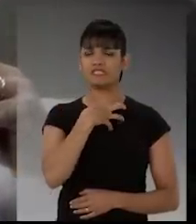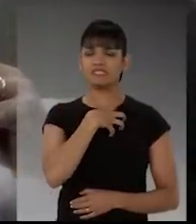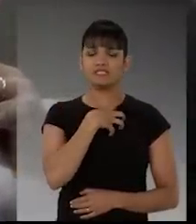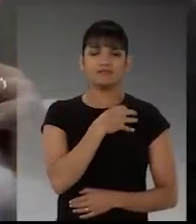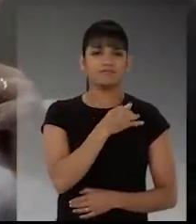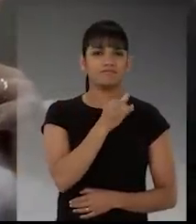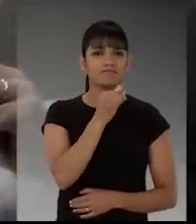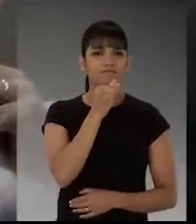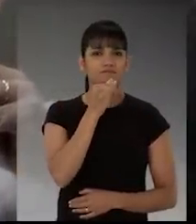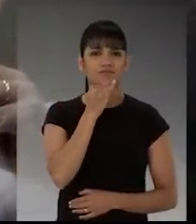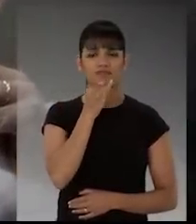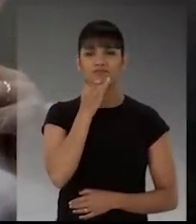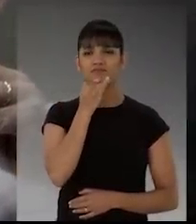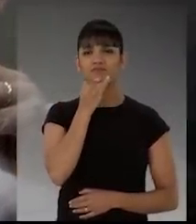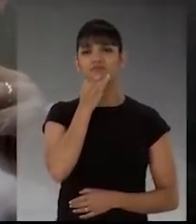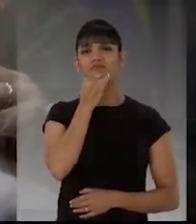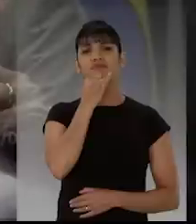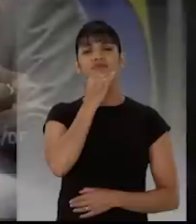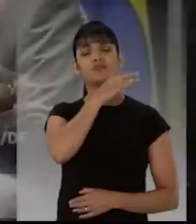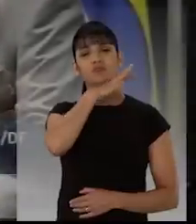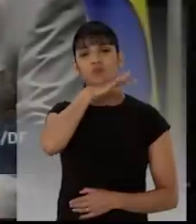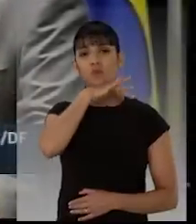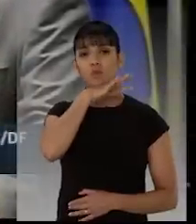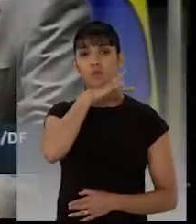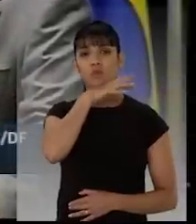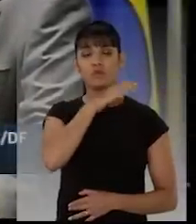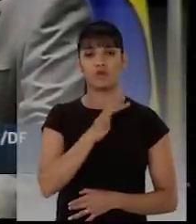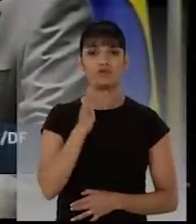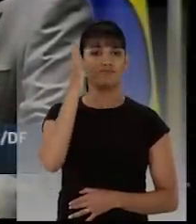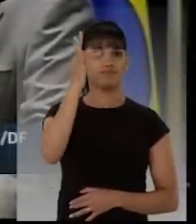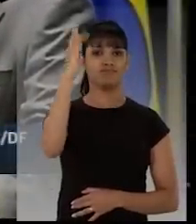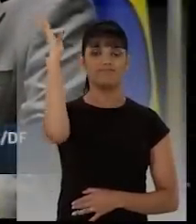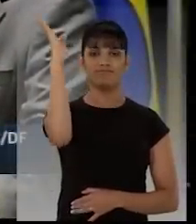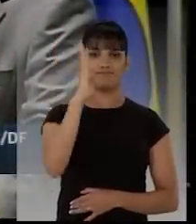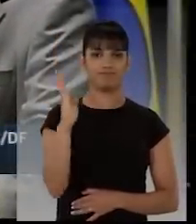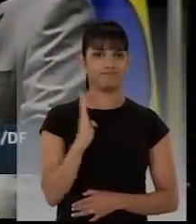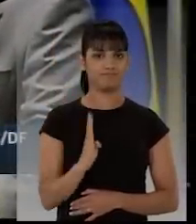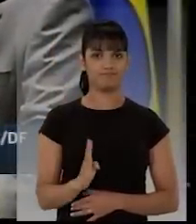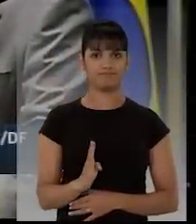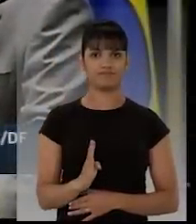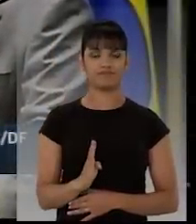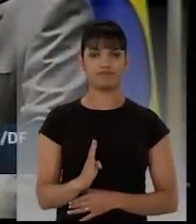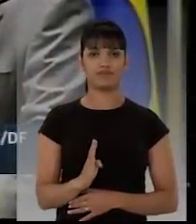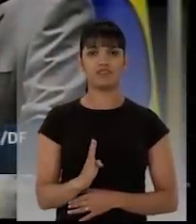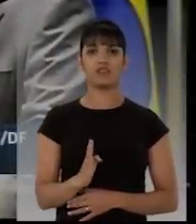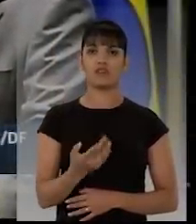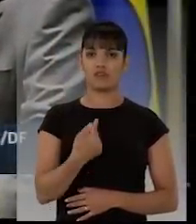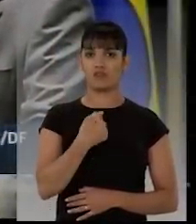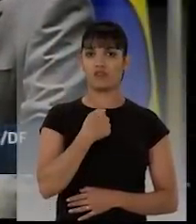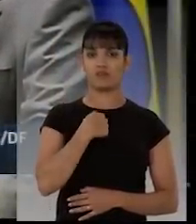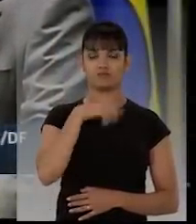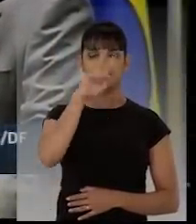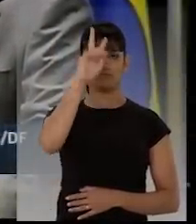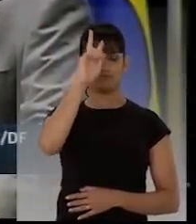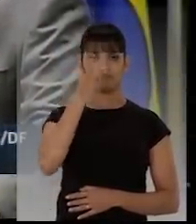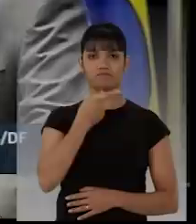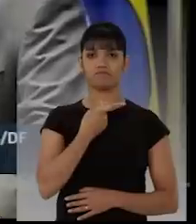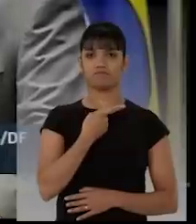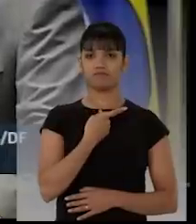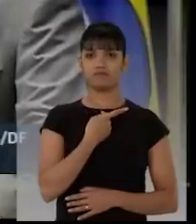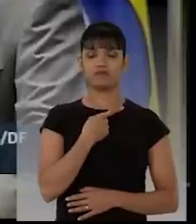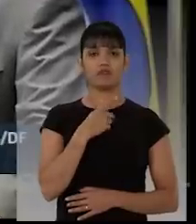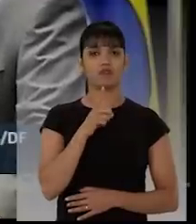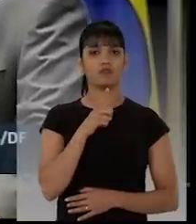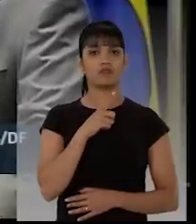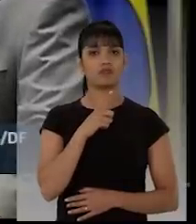para o destino do país. Eu, pessoalmente, tive